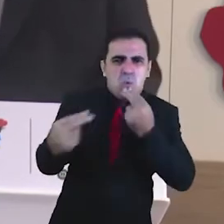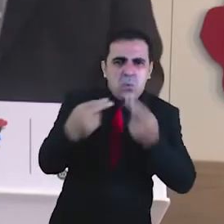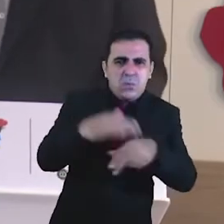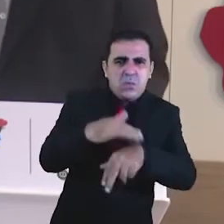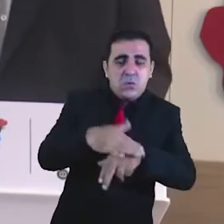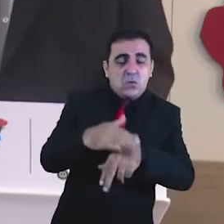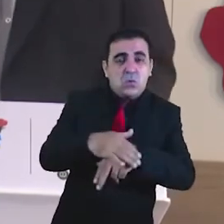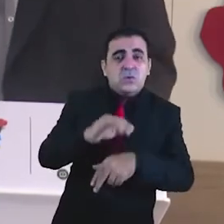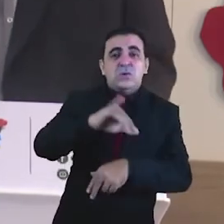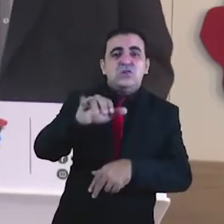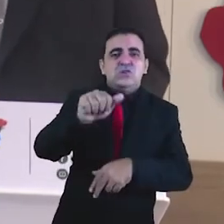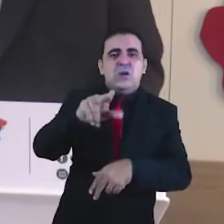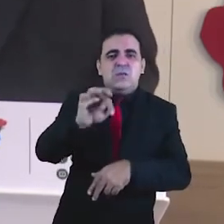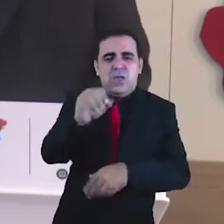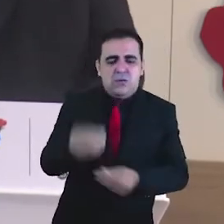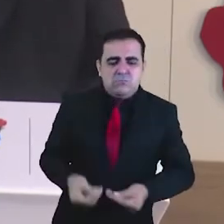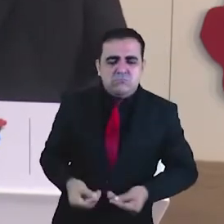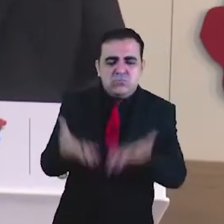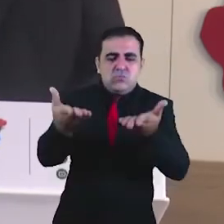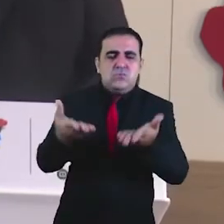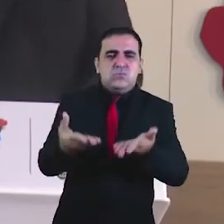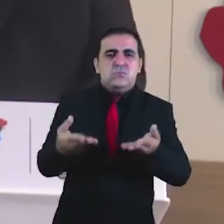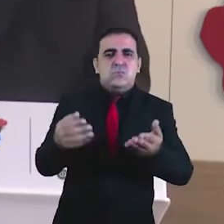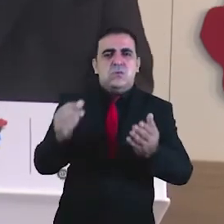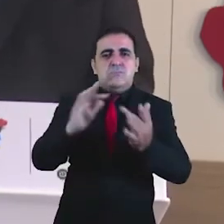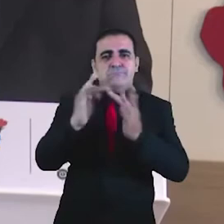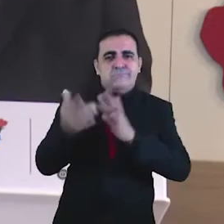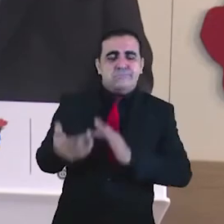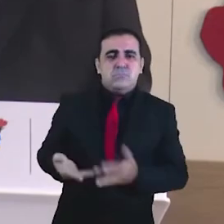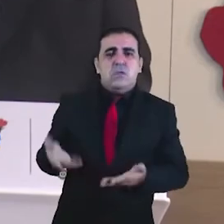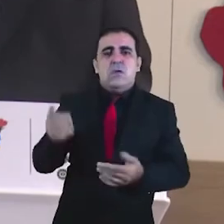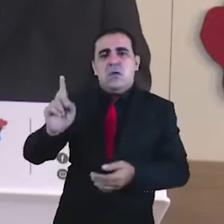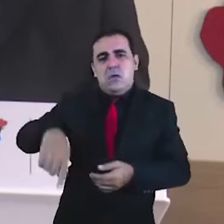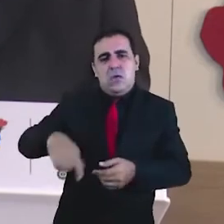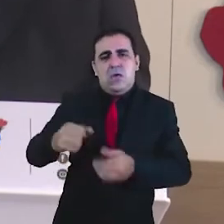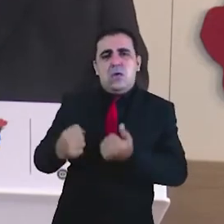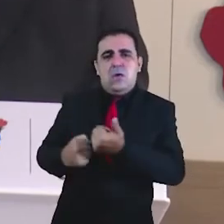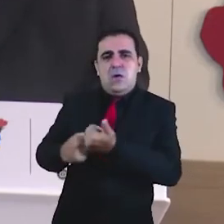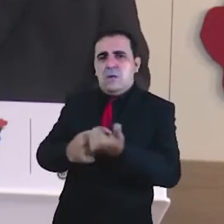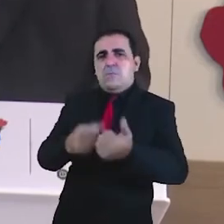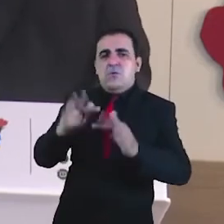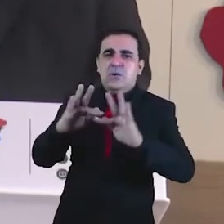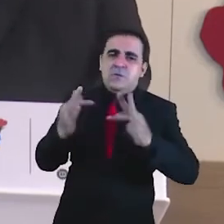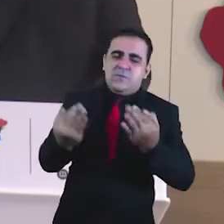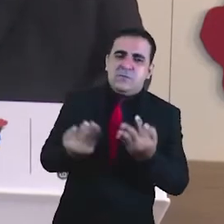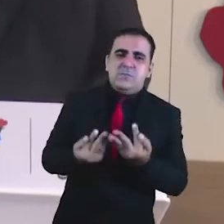Comida na Mesa, lançado recentemente, com aporte de R 180 milhões.